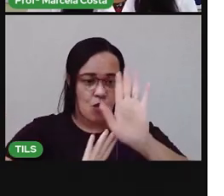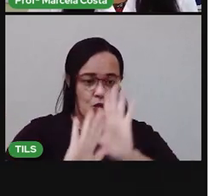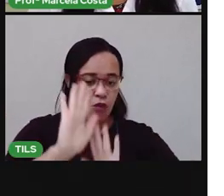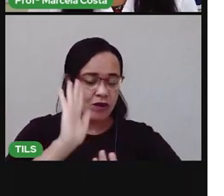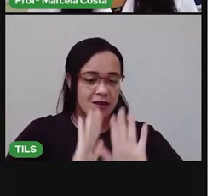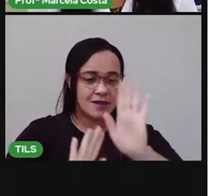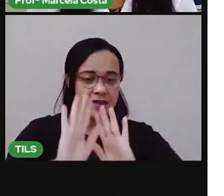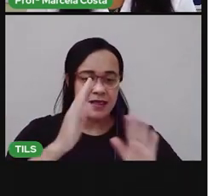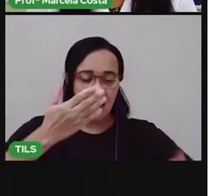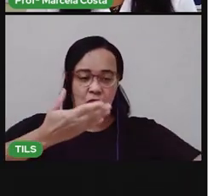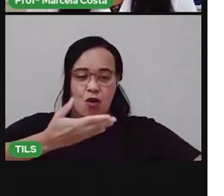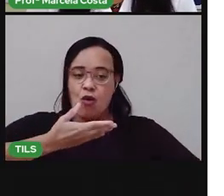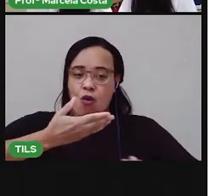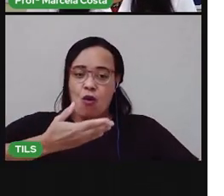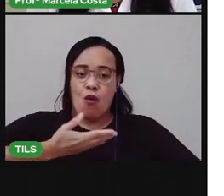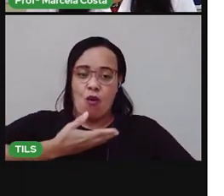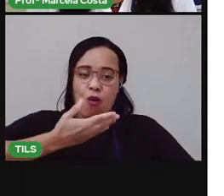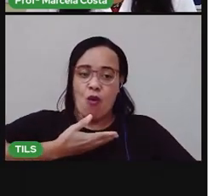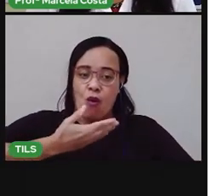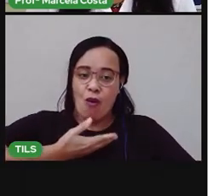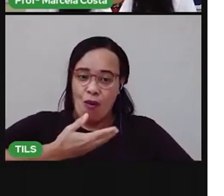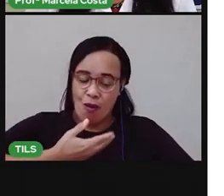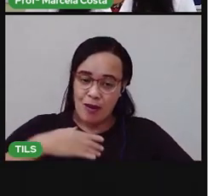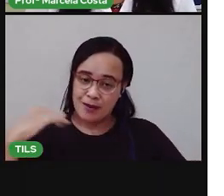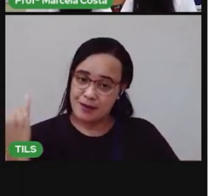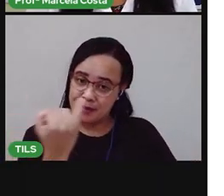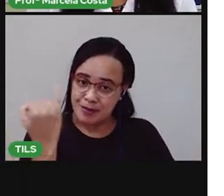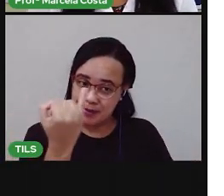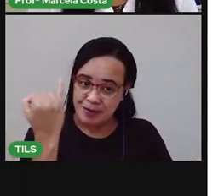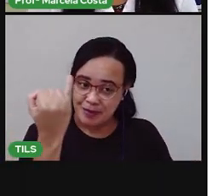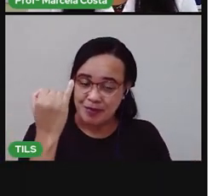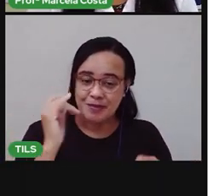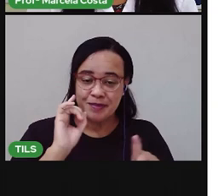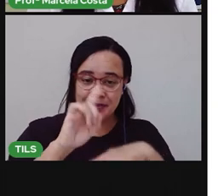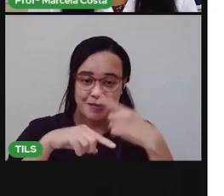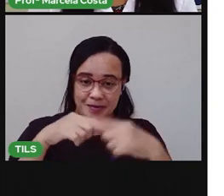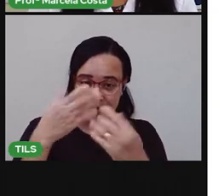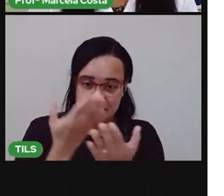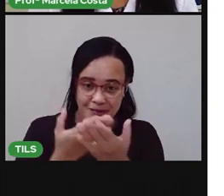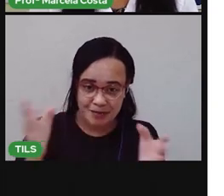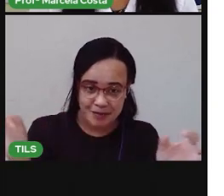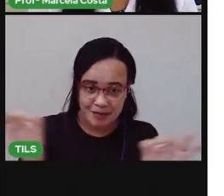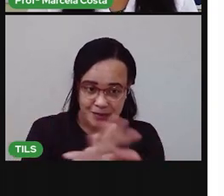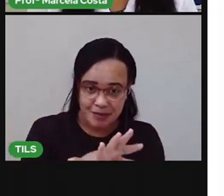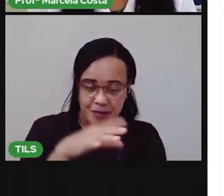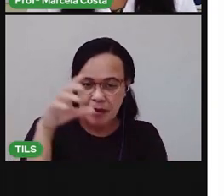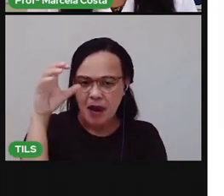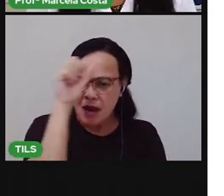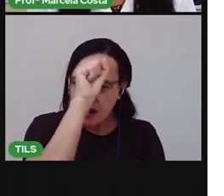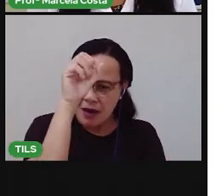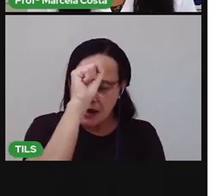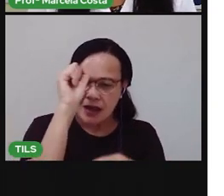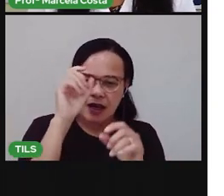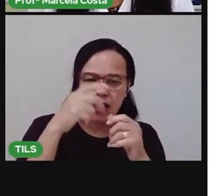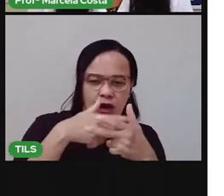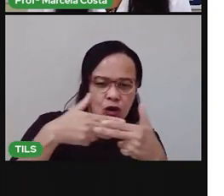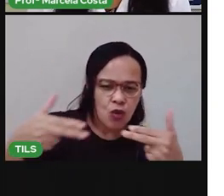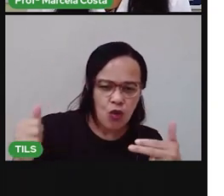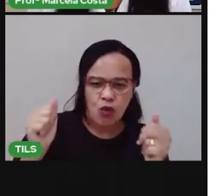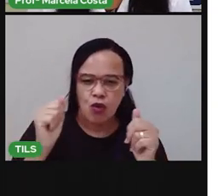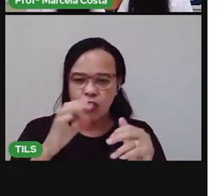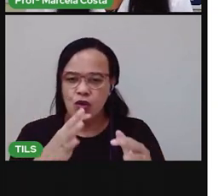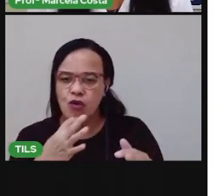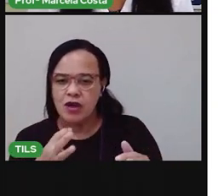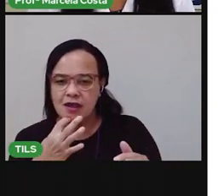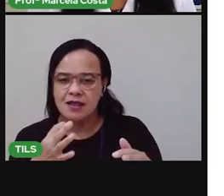Então, ao final dessa aula, você vai ter aprendido, vai conhecer alguns cuidados que